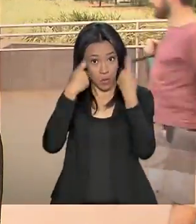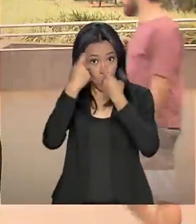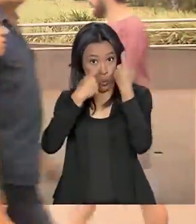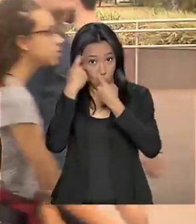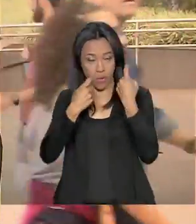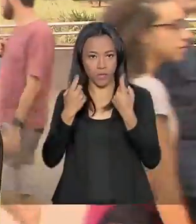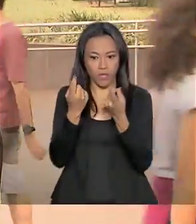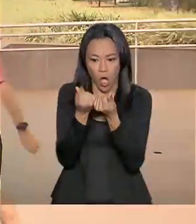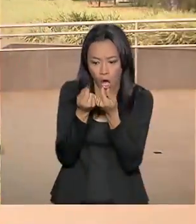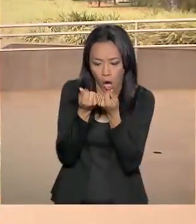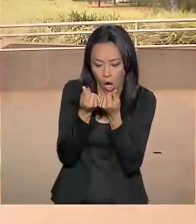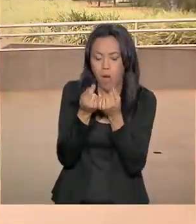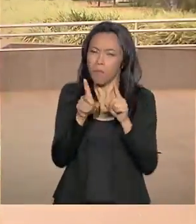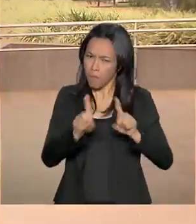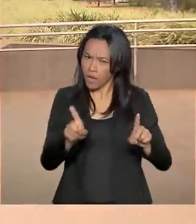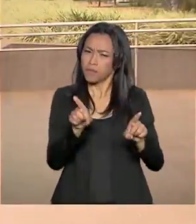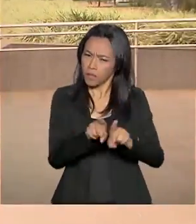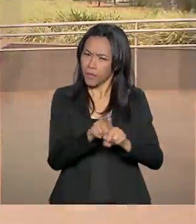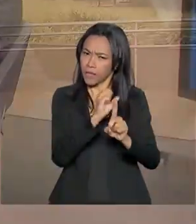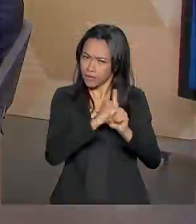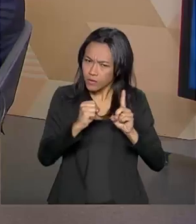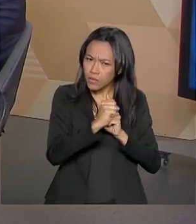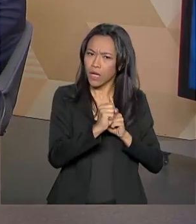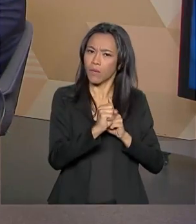econômicos, mas também sociais e ambientais.